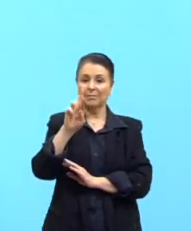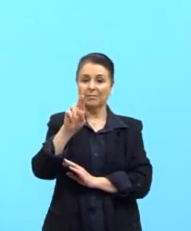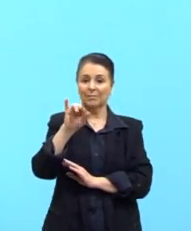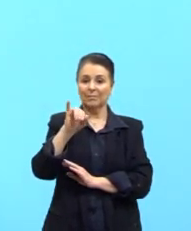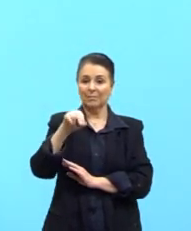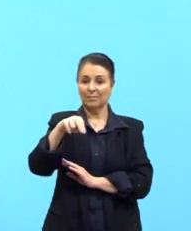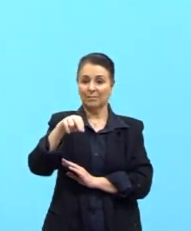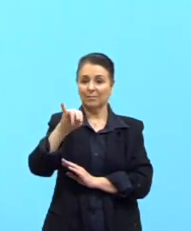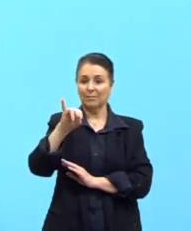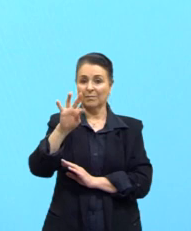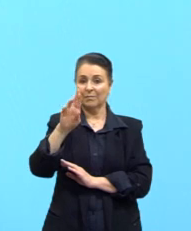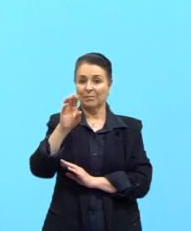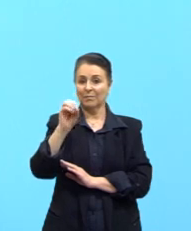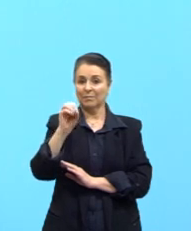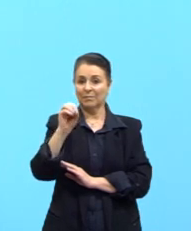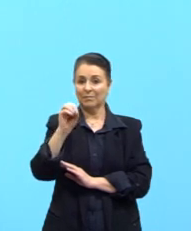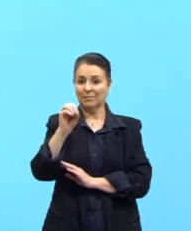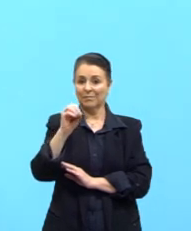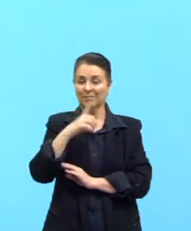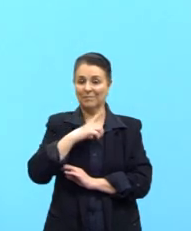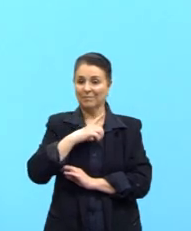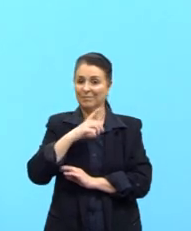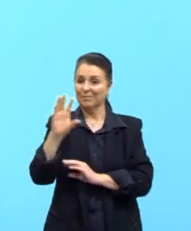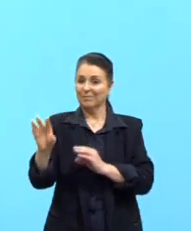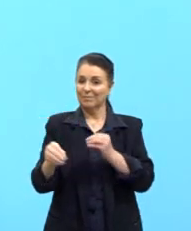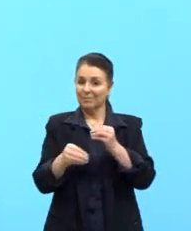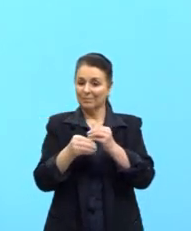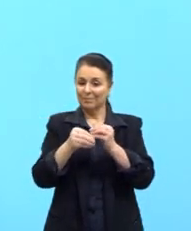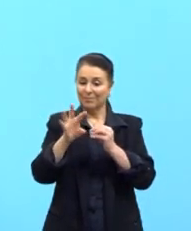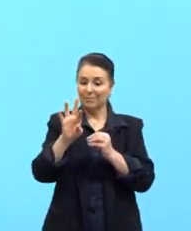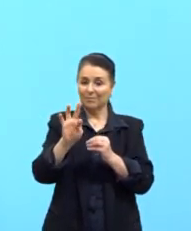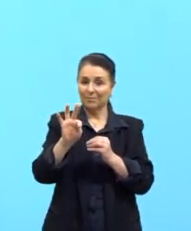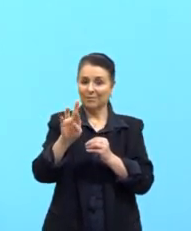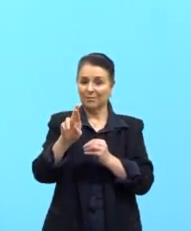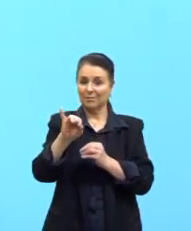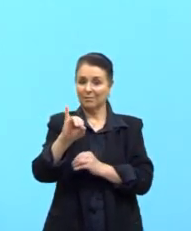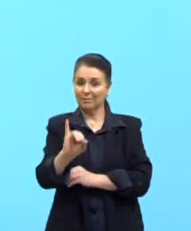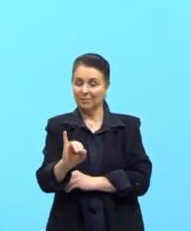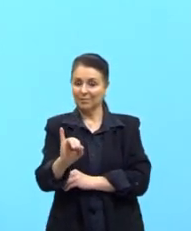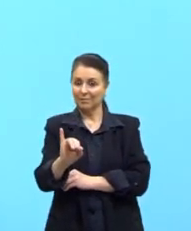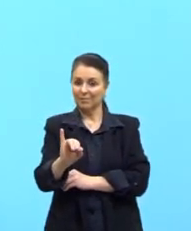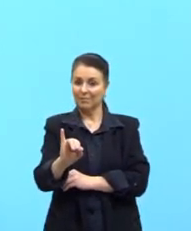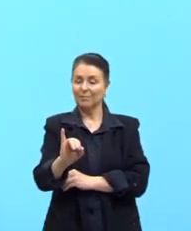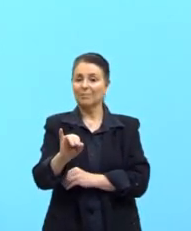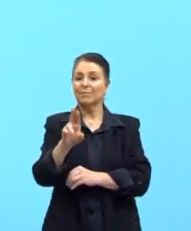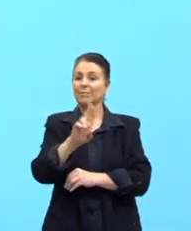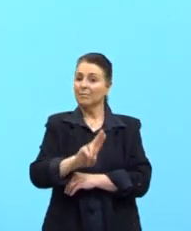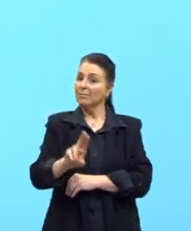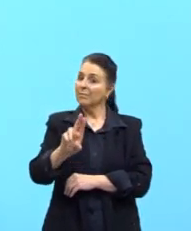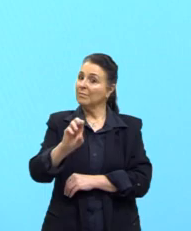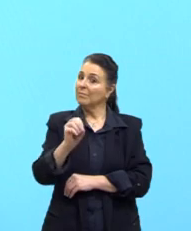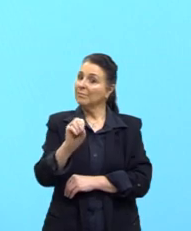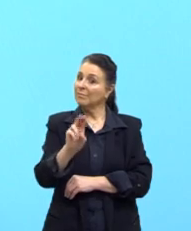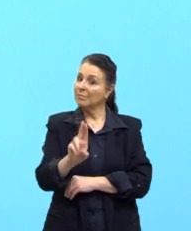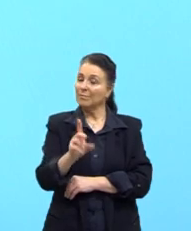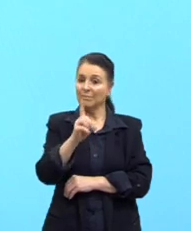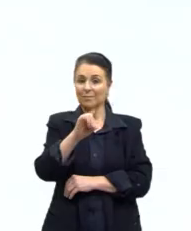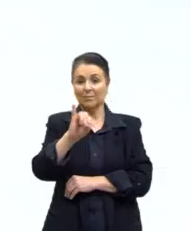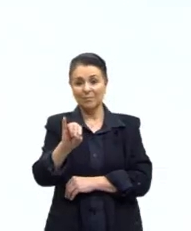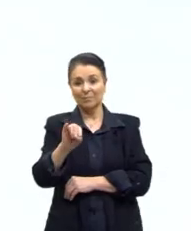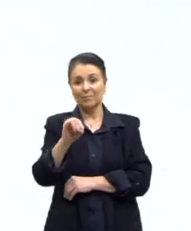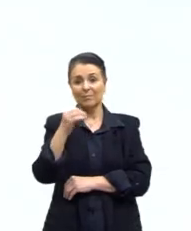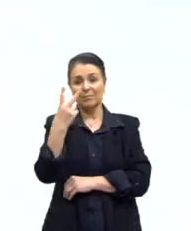Só usar essa, o acréscimo do tri, assim como eu utilizo o di na presença de repetições, Duas